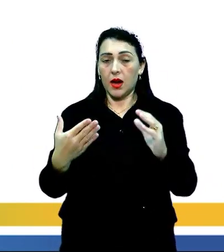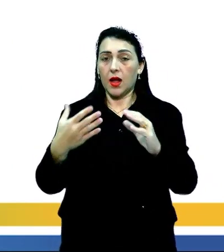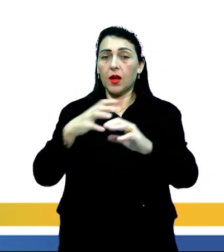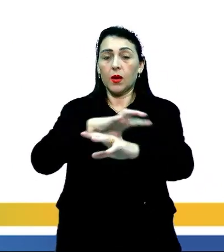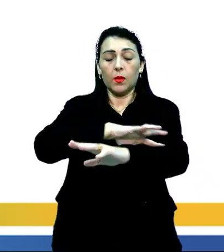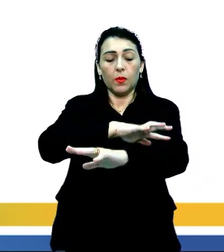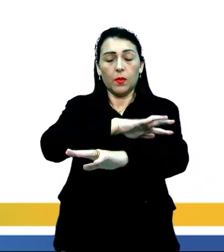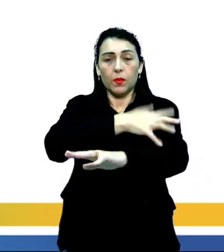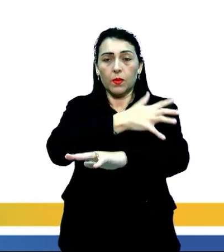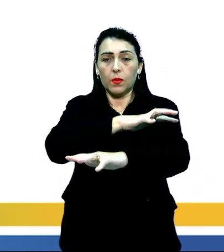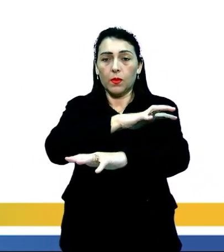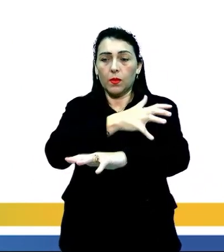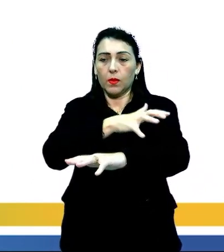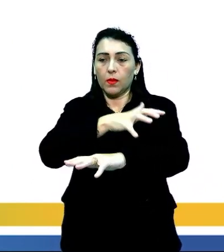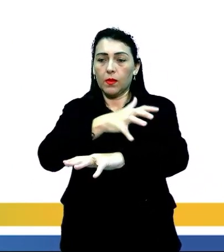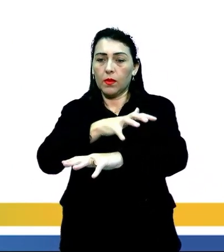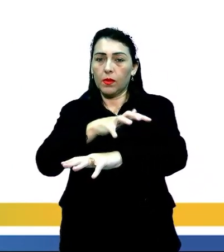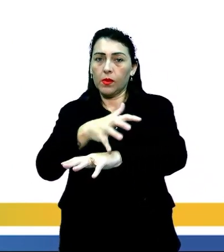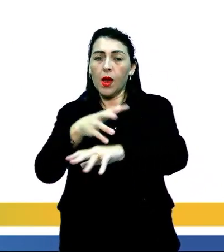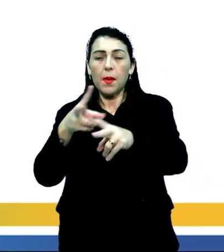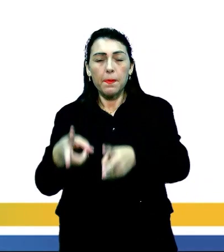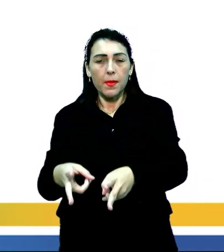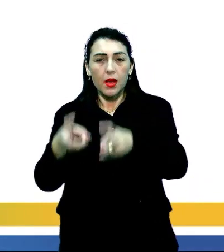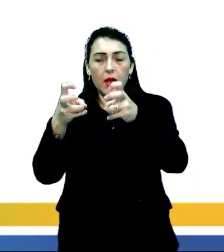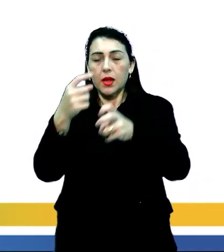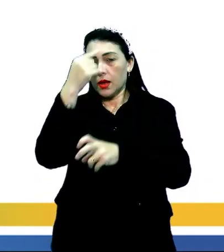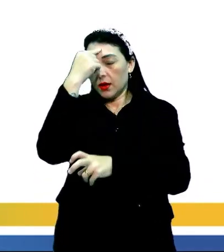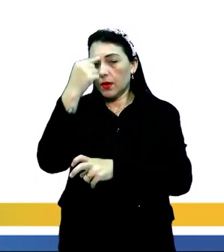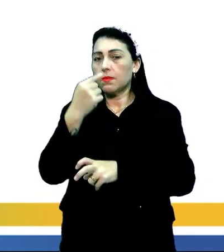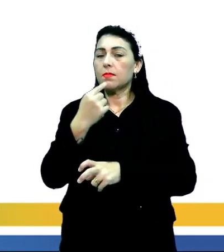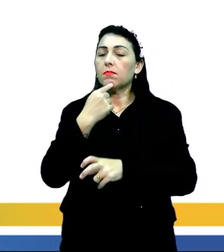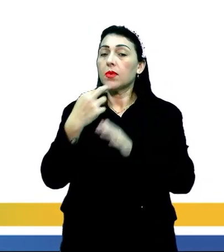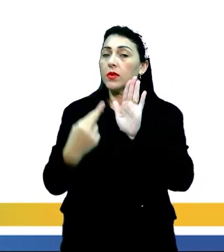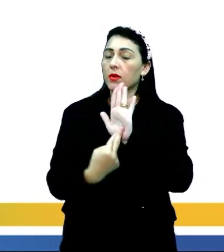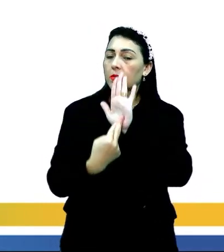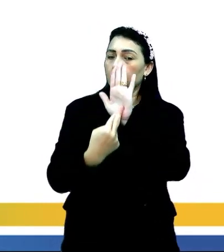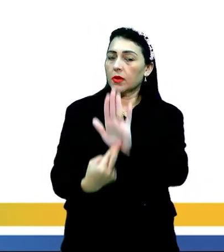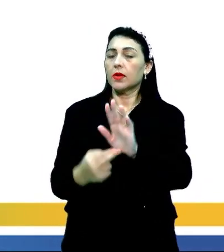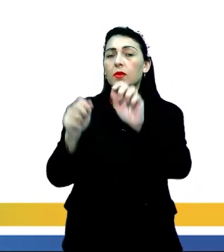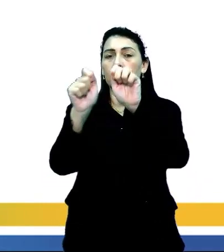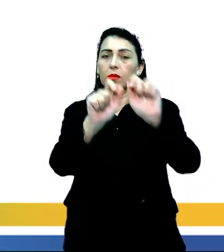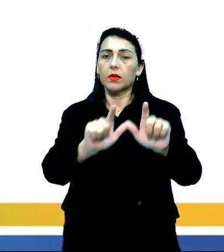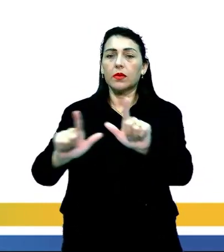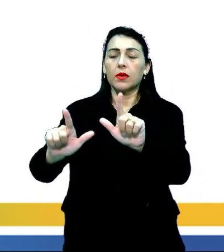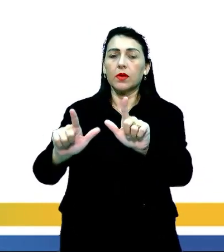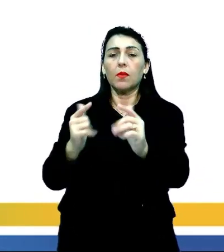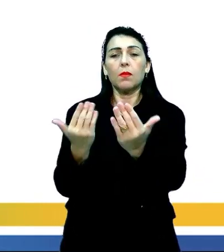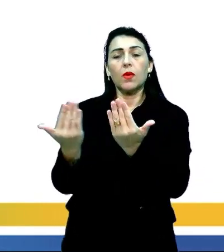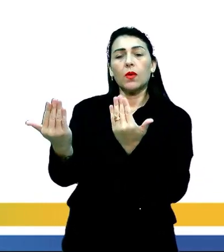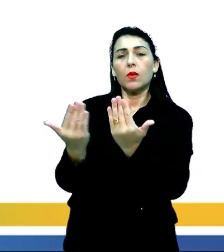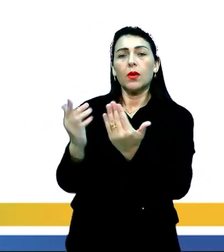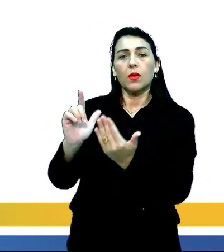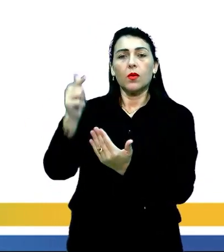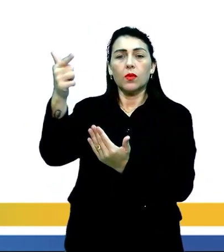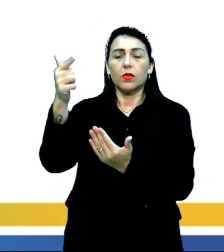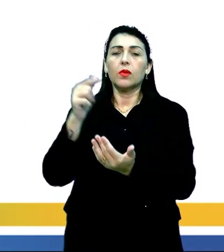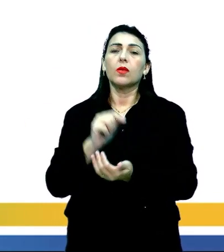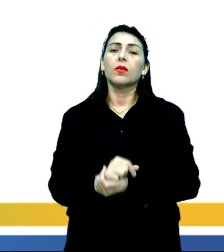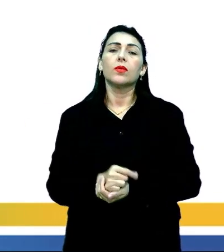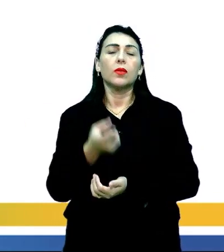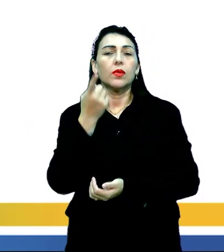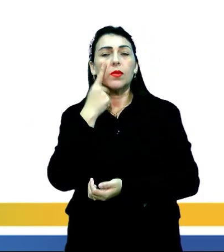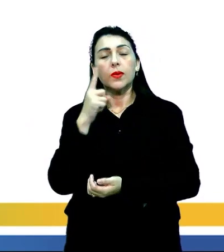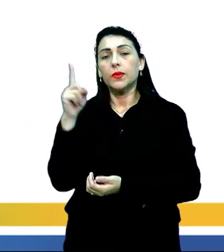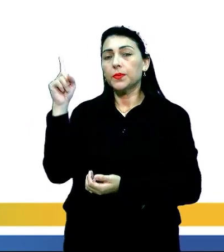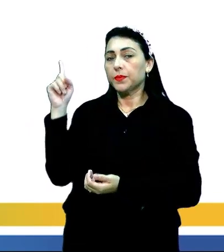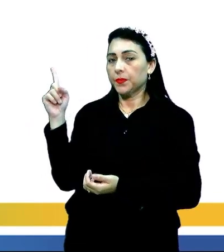relevo, como a gente pode observar nas imagens representadas no slide. Vamos comparar com os outros domínios? Olha